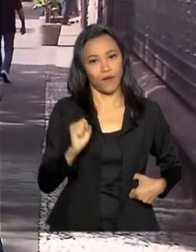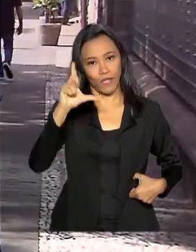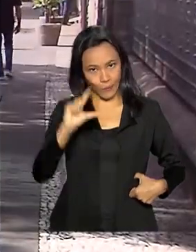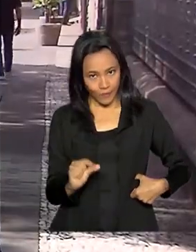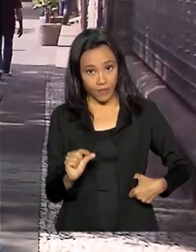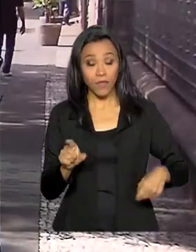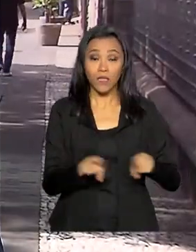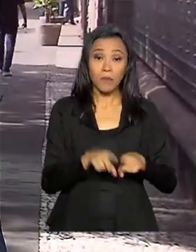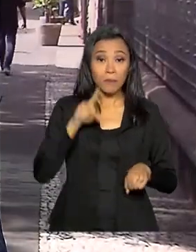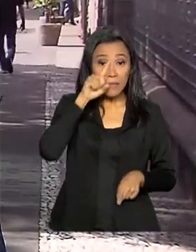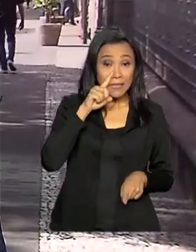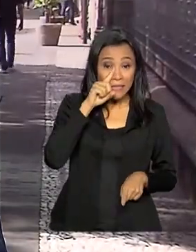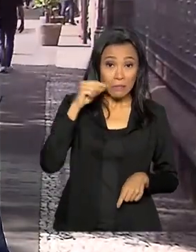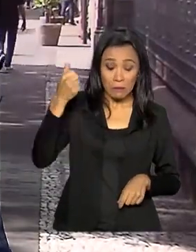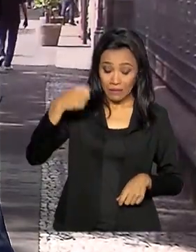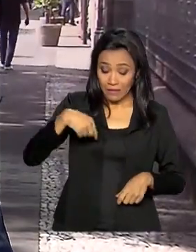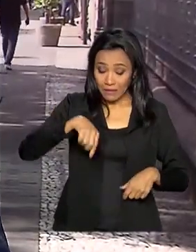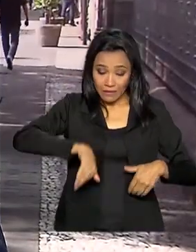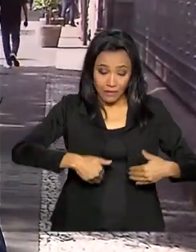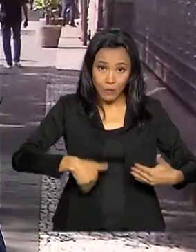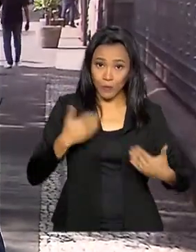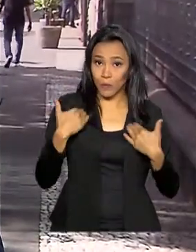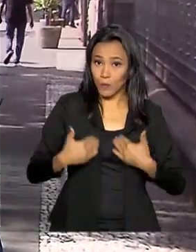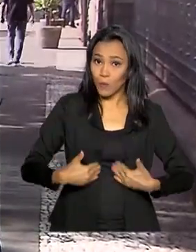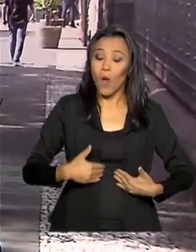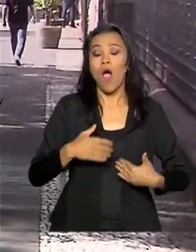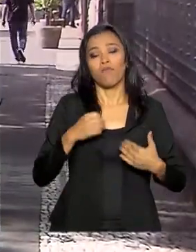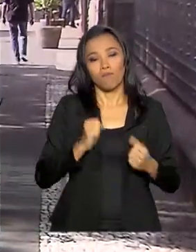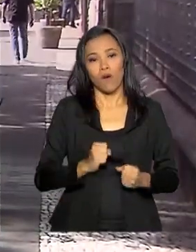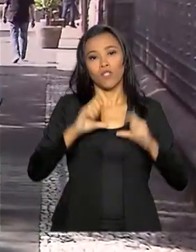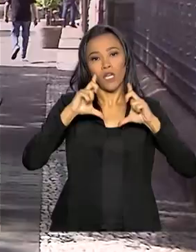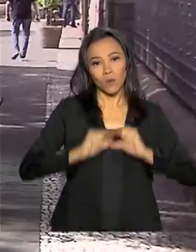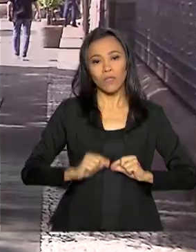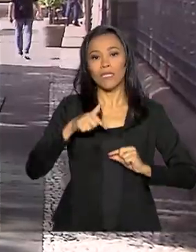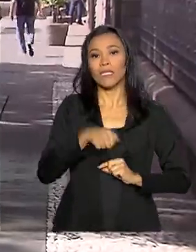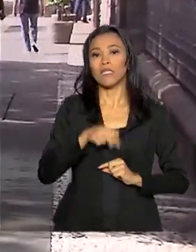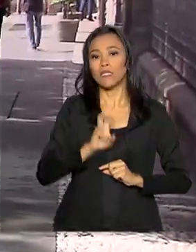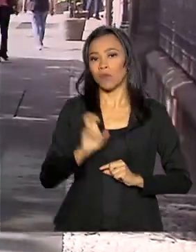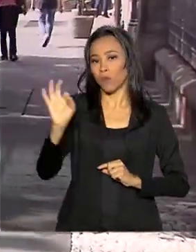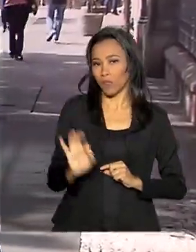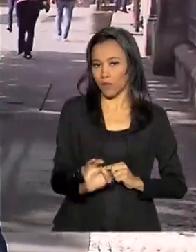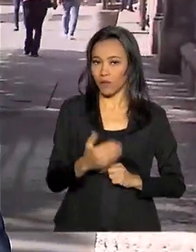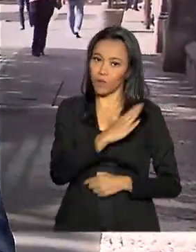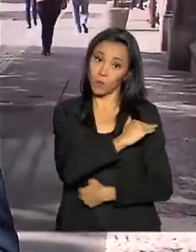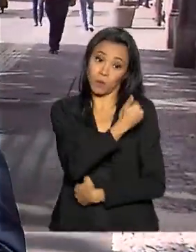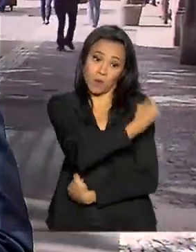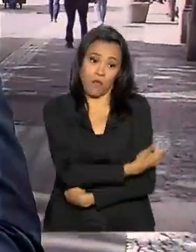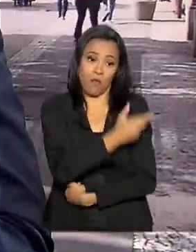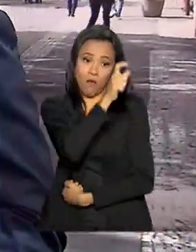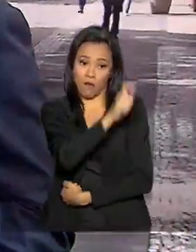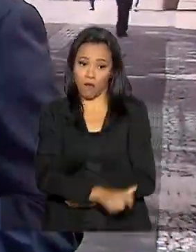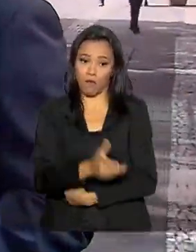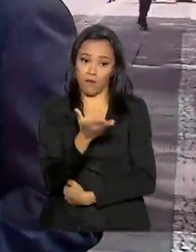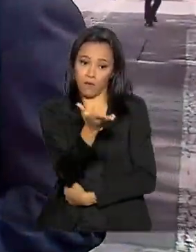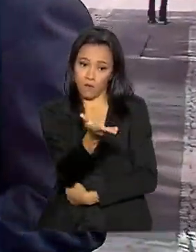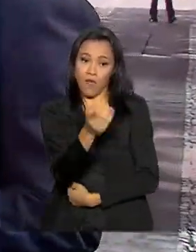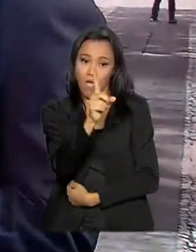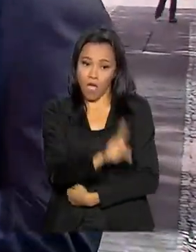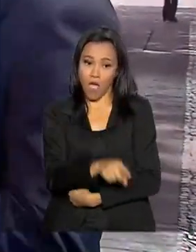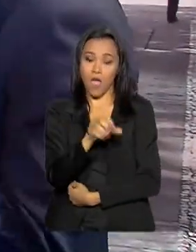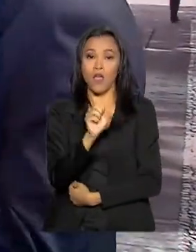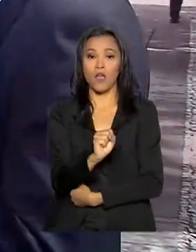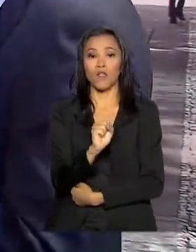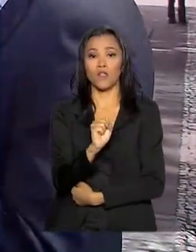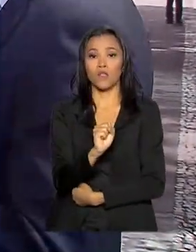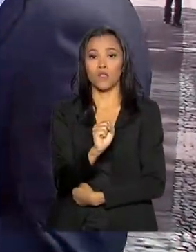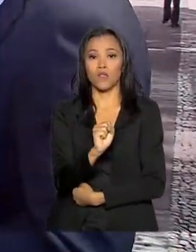o risco de ferimentos graves pode diminuir em até 75%. Eu estou ao lado de Emerson Pérez, que é supervisor